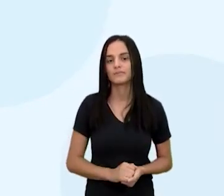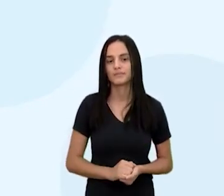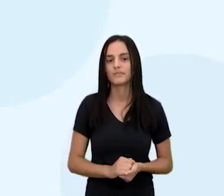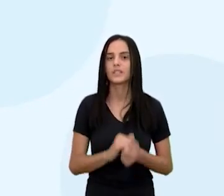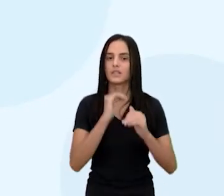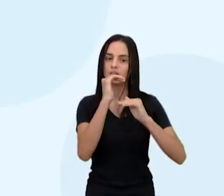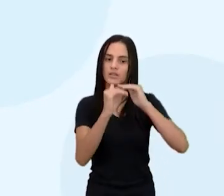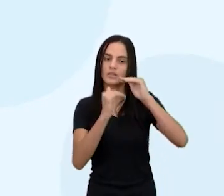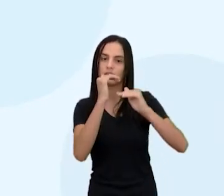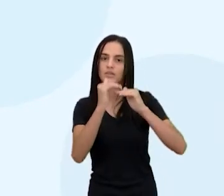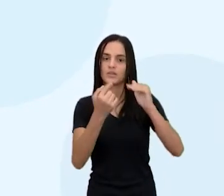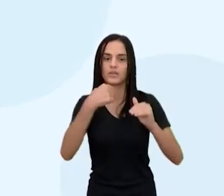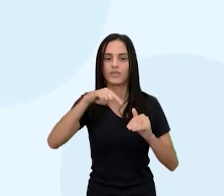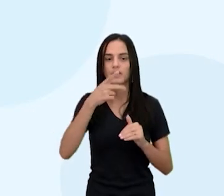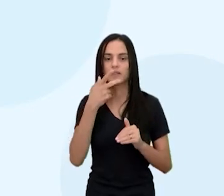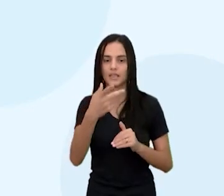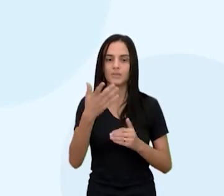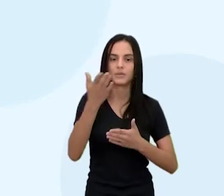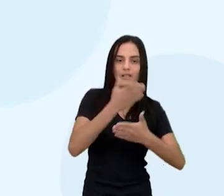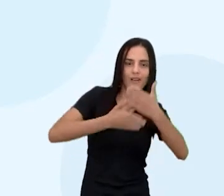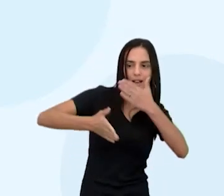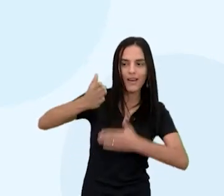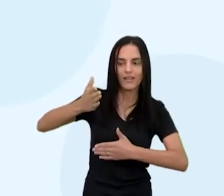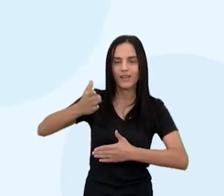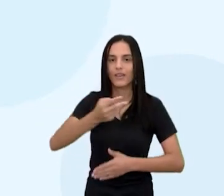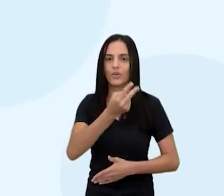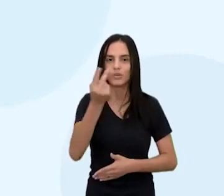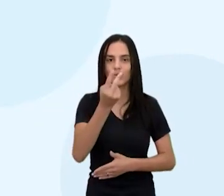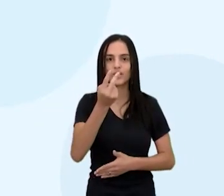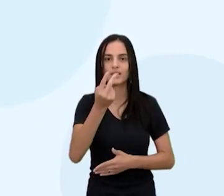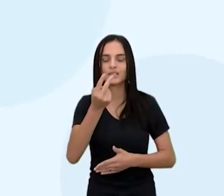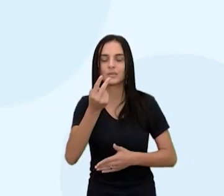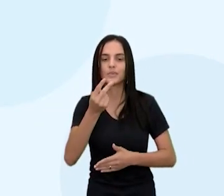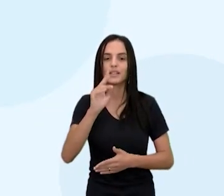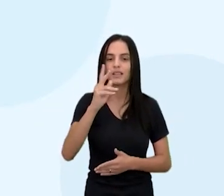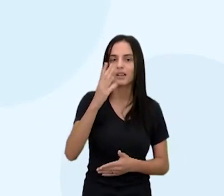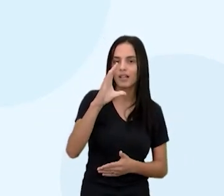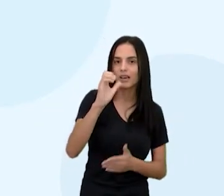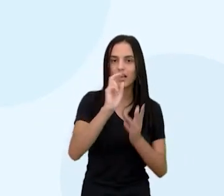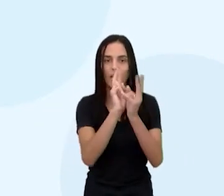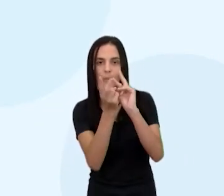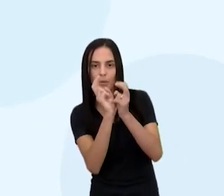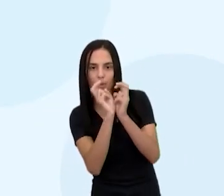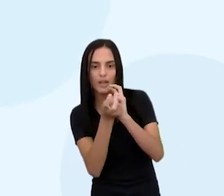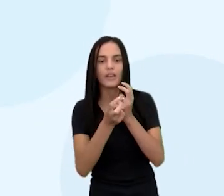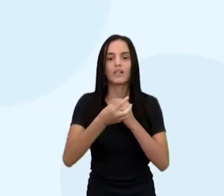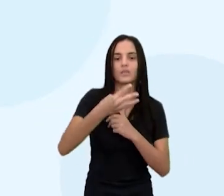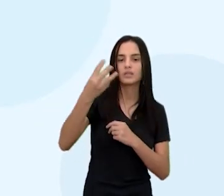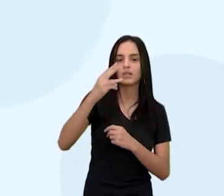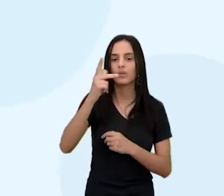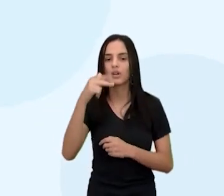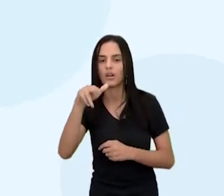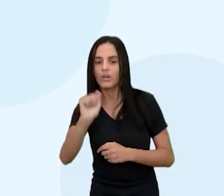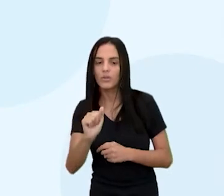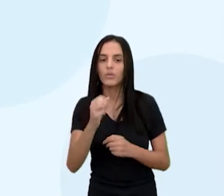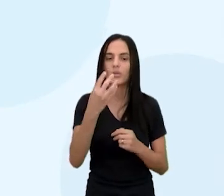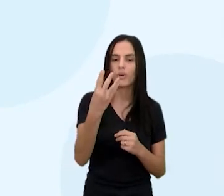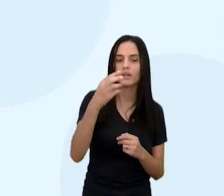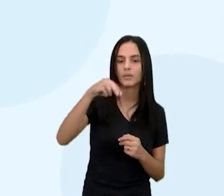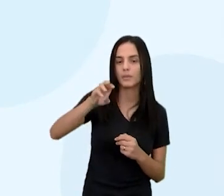Beleza. E aí, no desenvolvimento 1, nós falamos sobre Karatê, no 2, sobre capoeira, no 3, sobre ruca-ruca, no 4, sobre